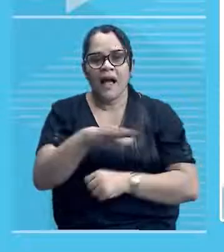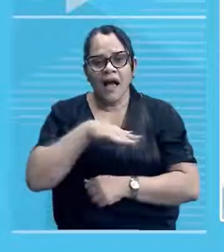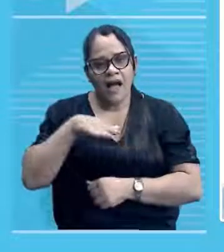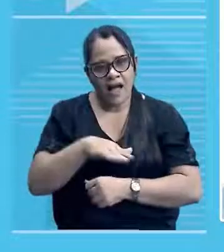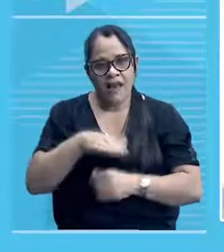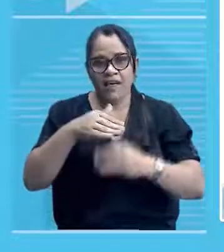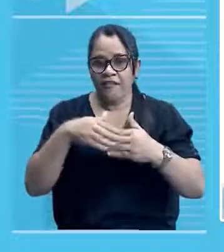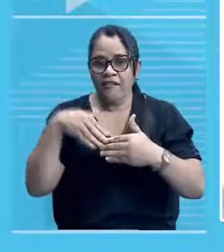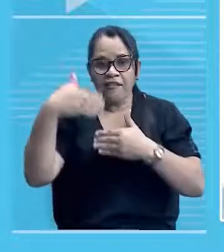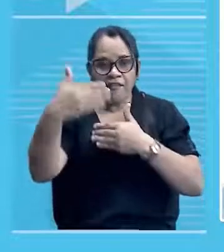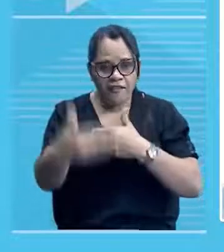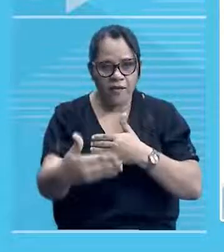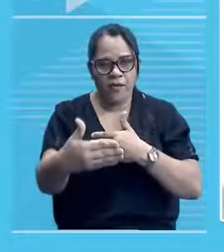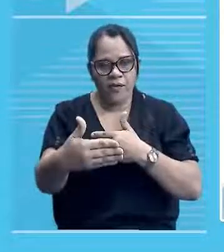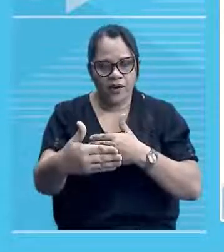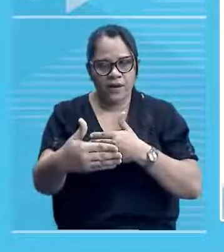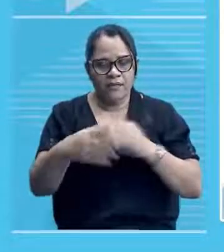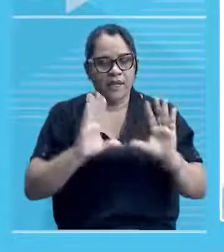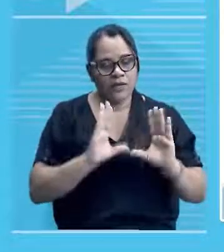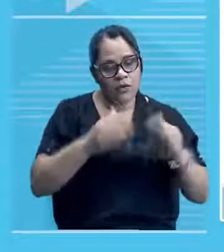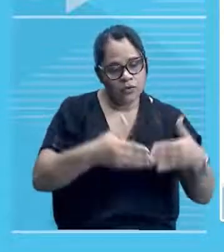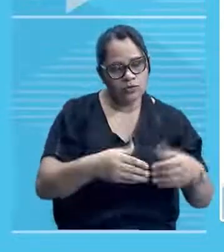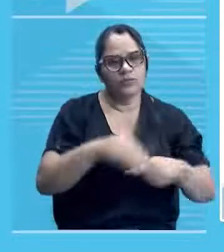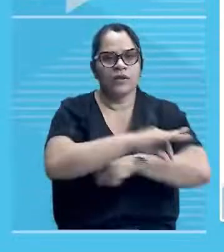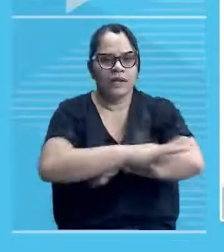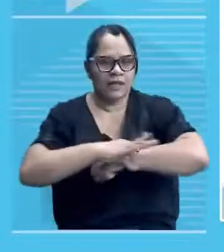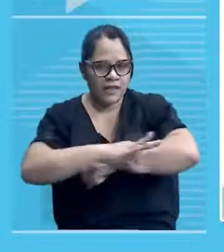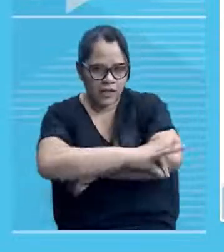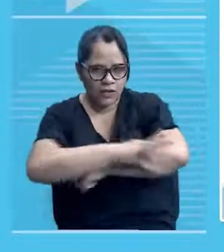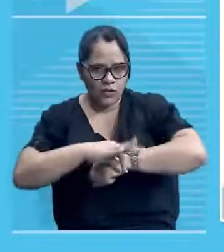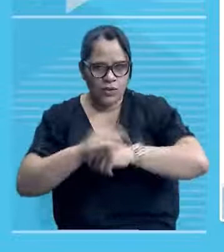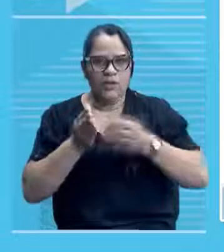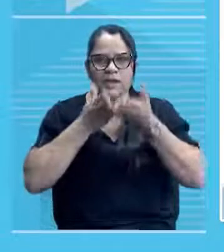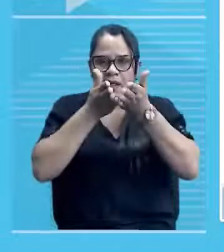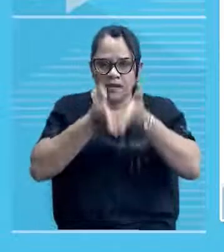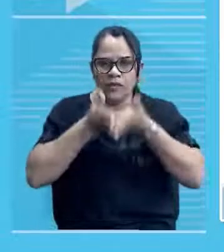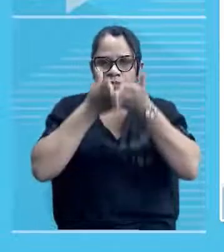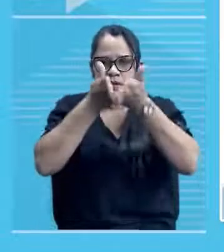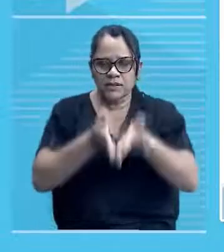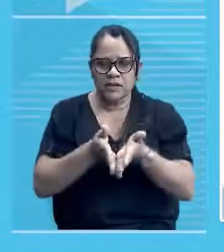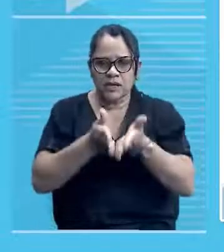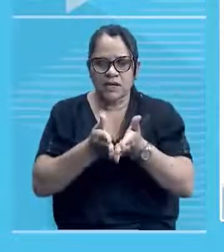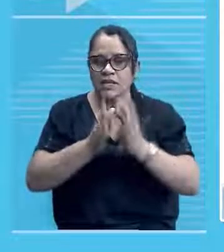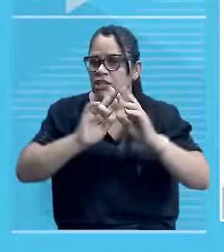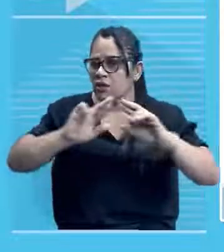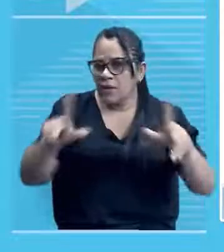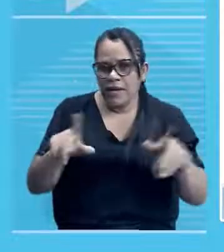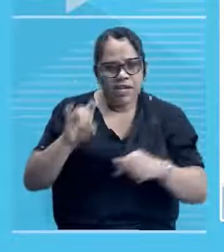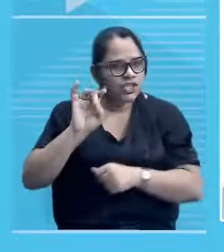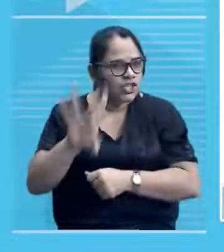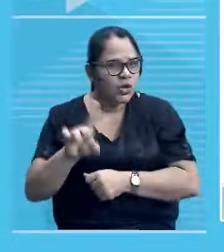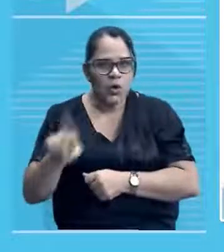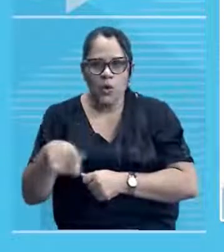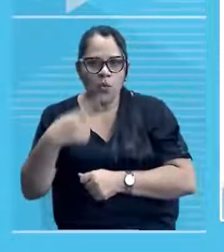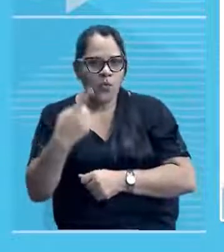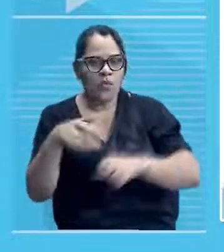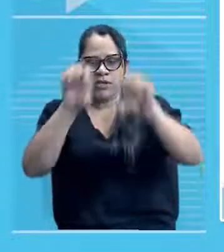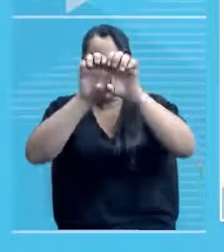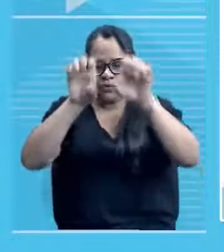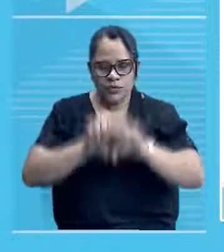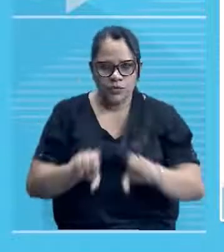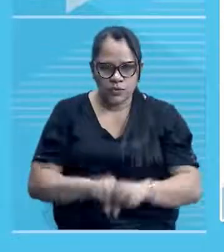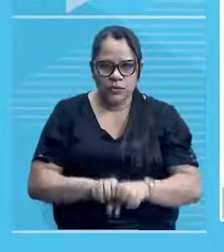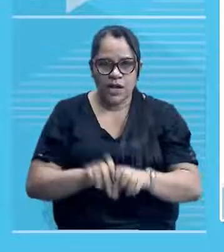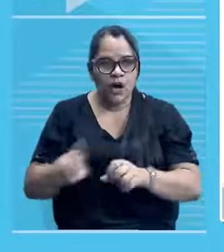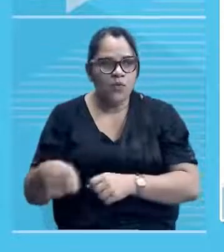Como vocês podem observar, esse conjunto arquitetônico do Porto das Barcas, né? Não é apenas uma estrutura única,